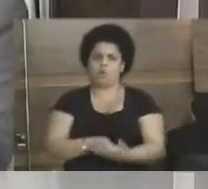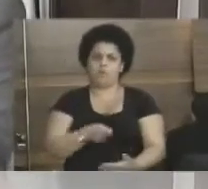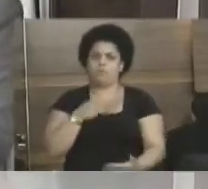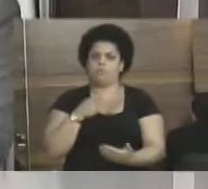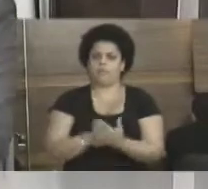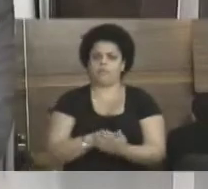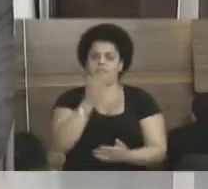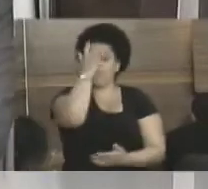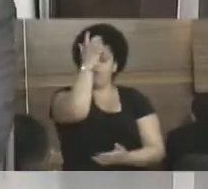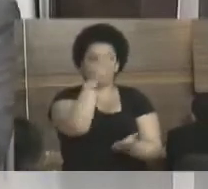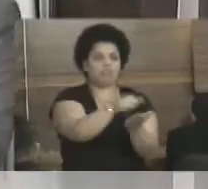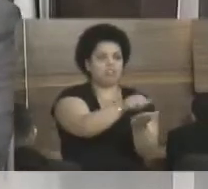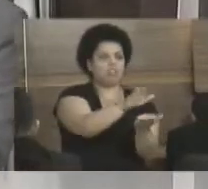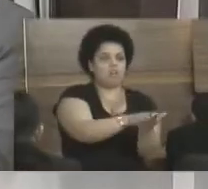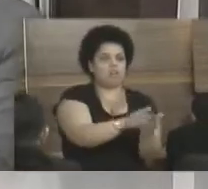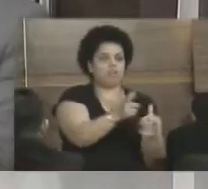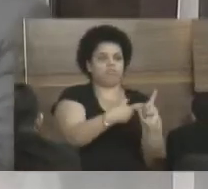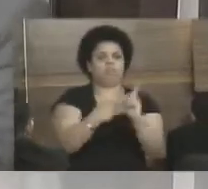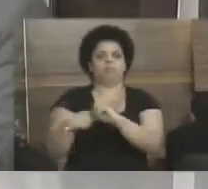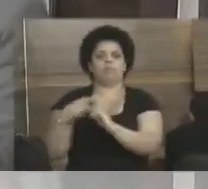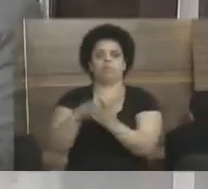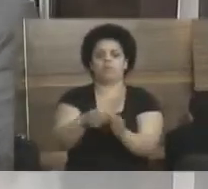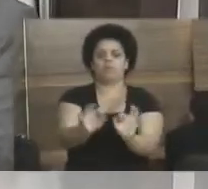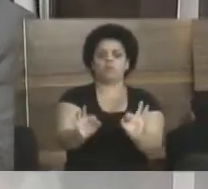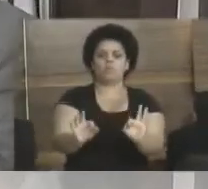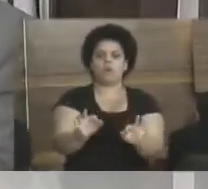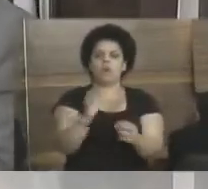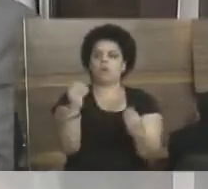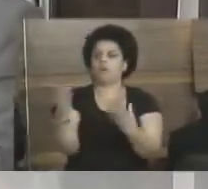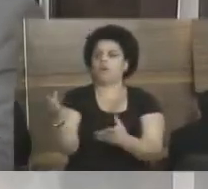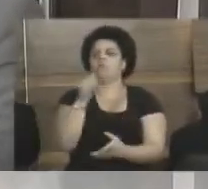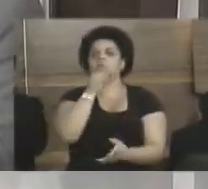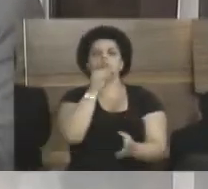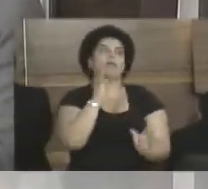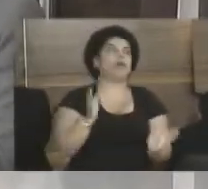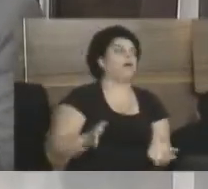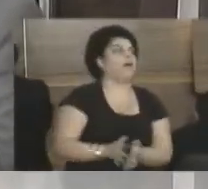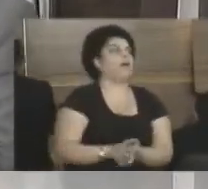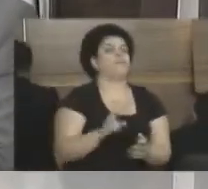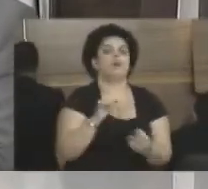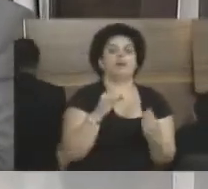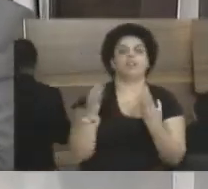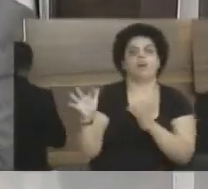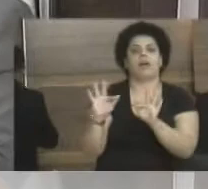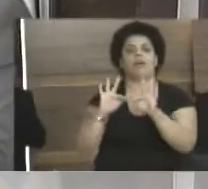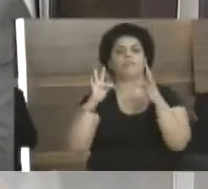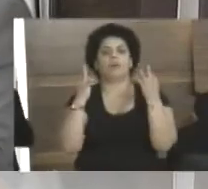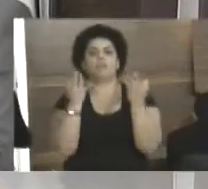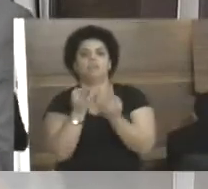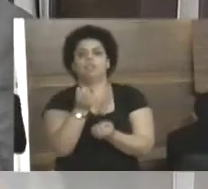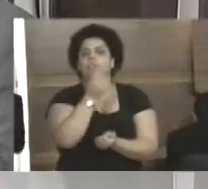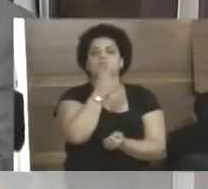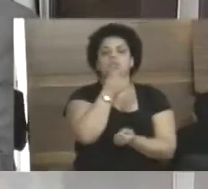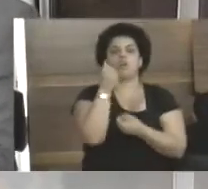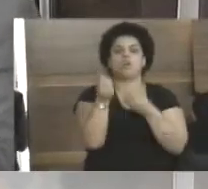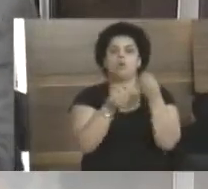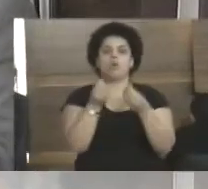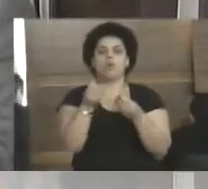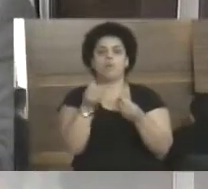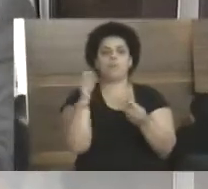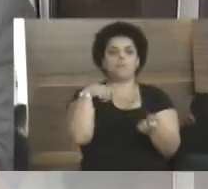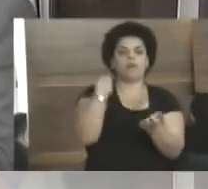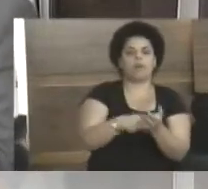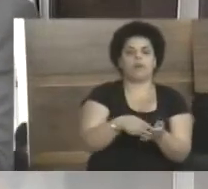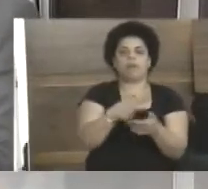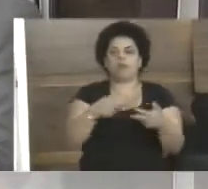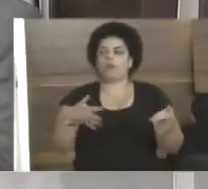fácil dar isenção para isso, para aquilo, para aquilo outro. Eu não vejo ninguém dar isenção assim, olha, vamos dar isenção para aquelas famílias que não têm condição, vamos dar